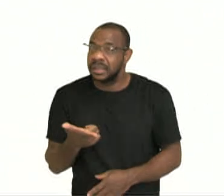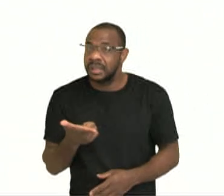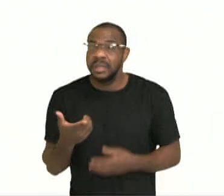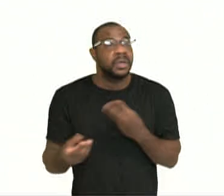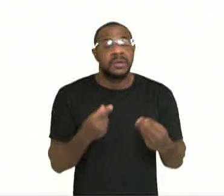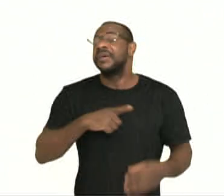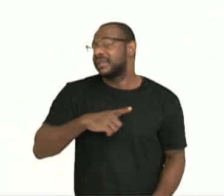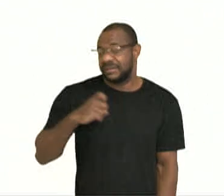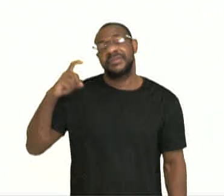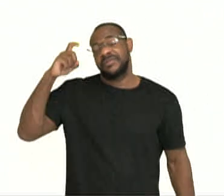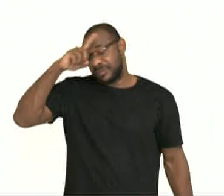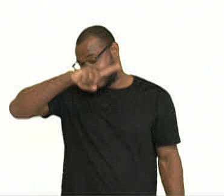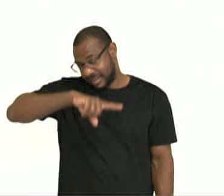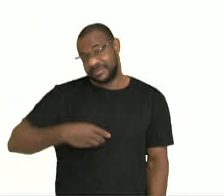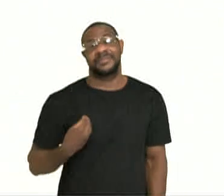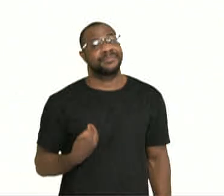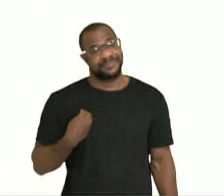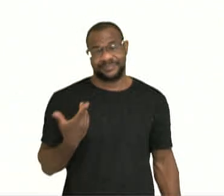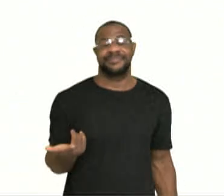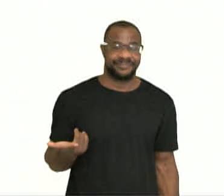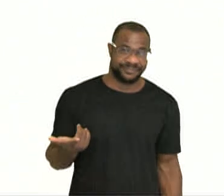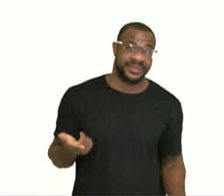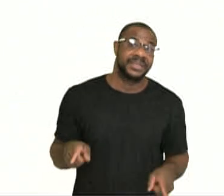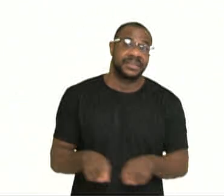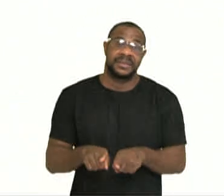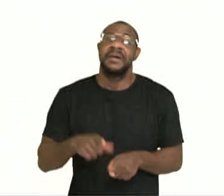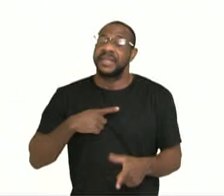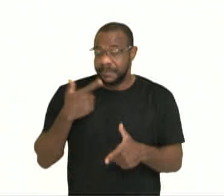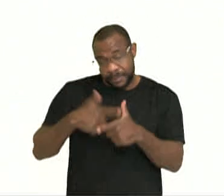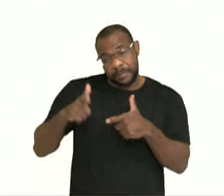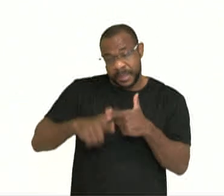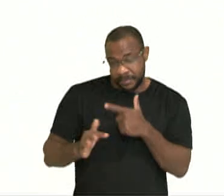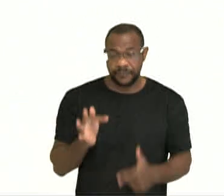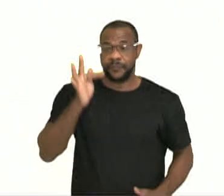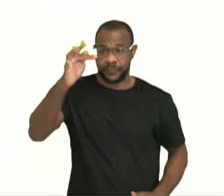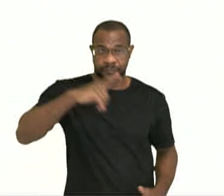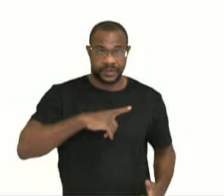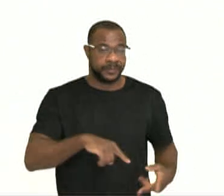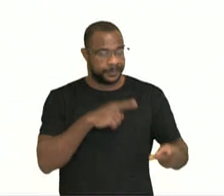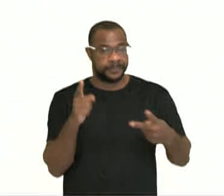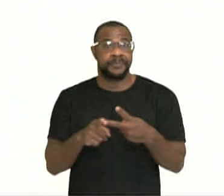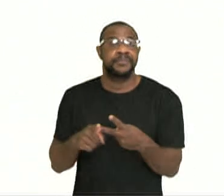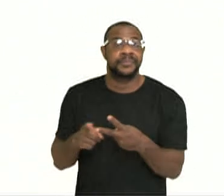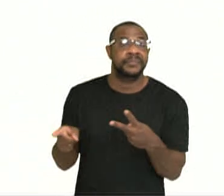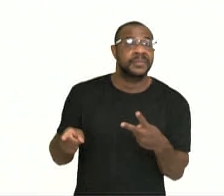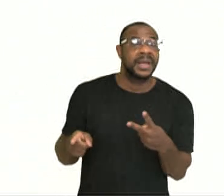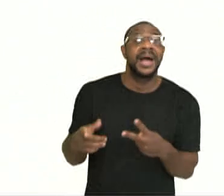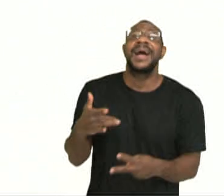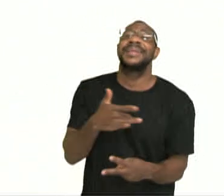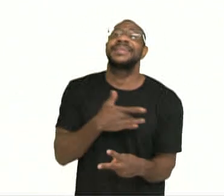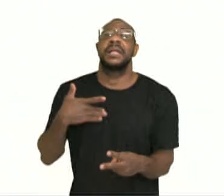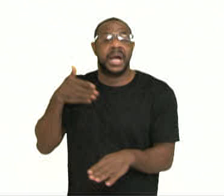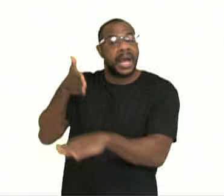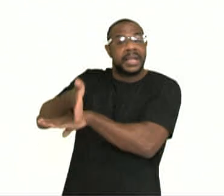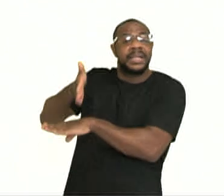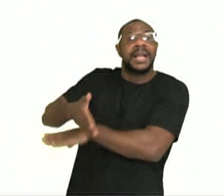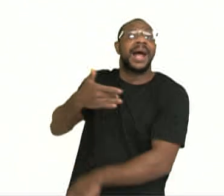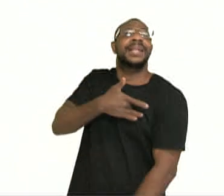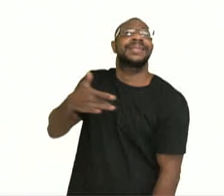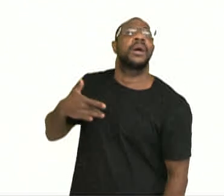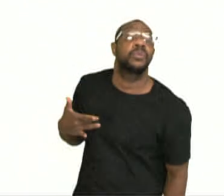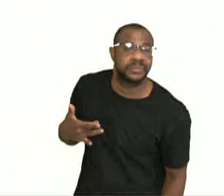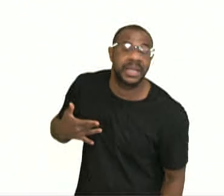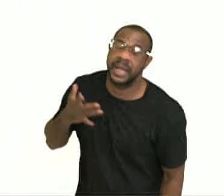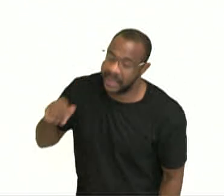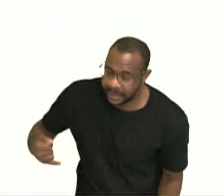dificuldades ali ou sérias consequências. A questão do acesso à saúde, que é importantíssimo